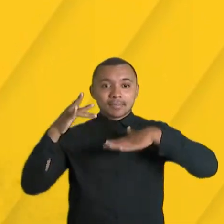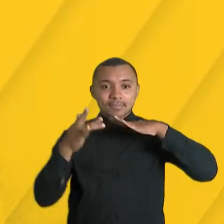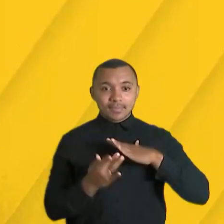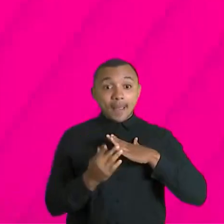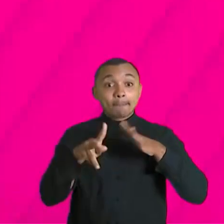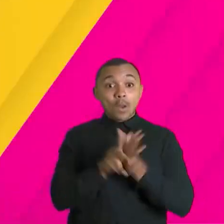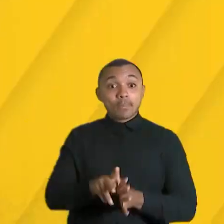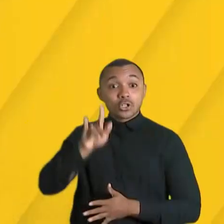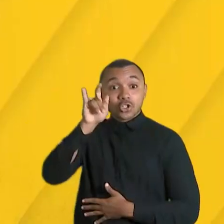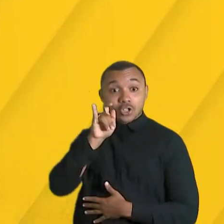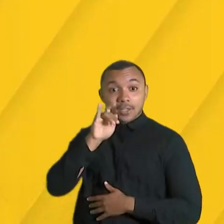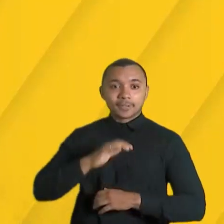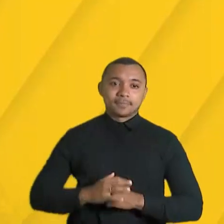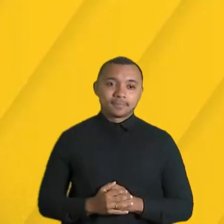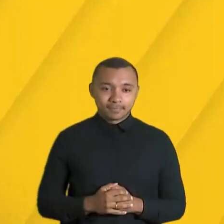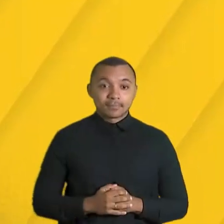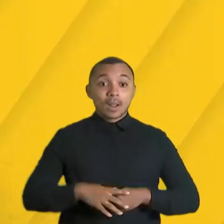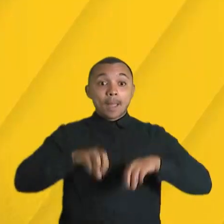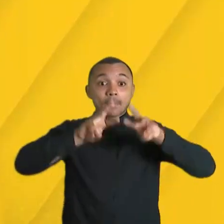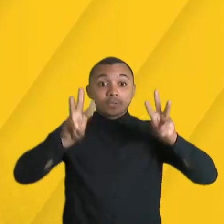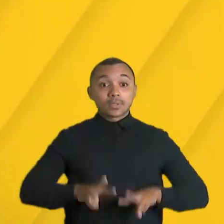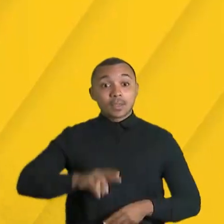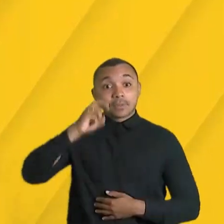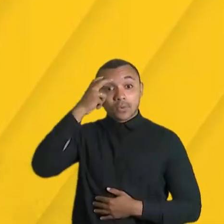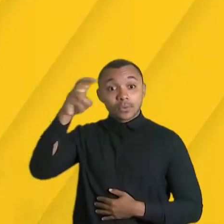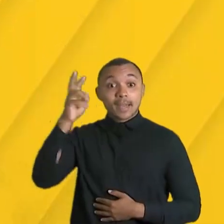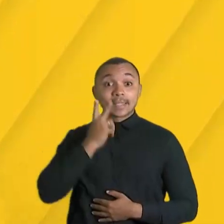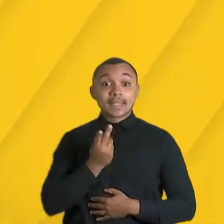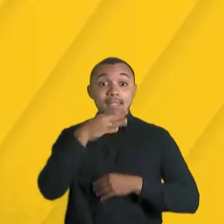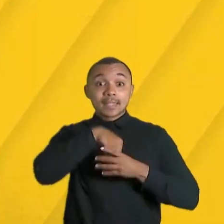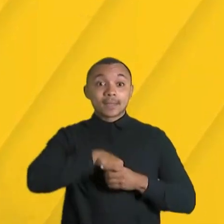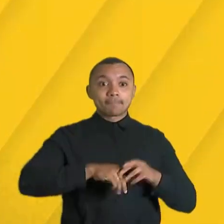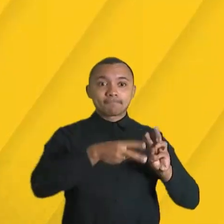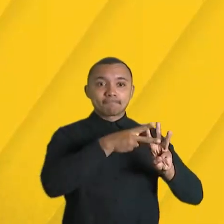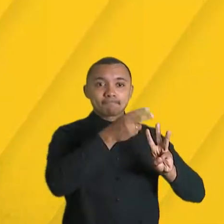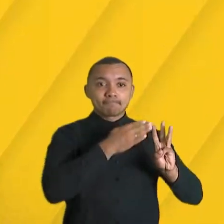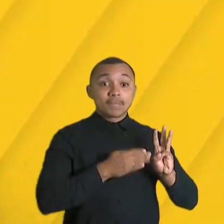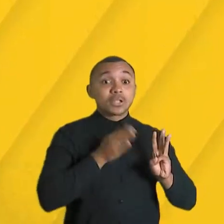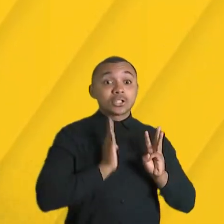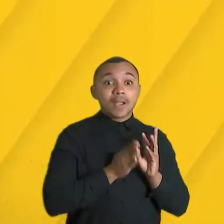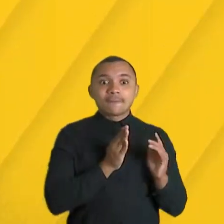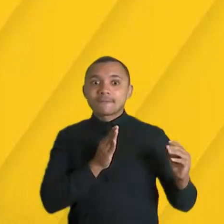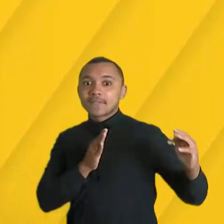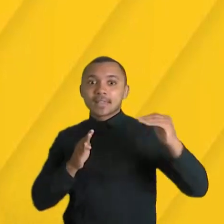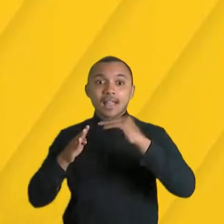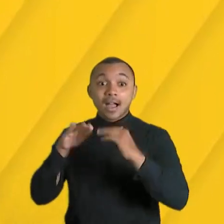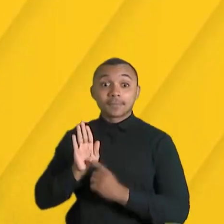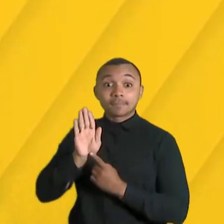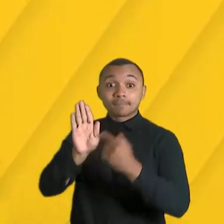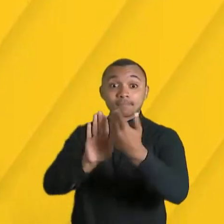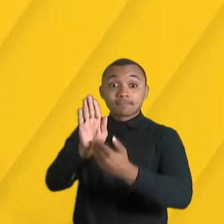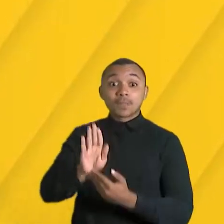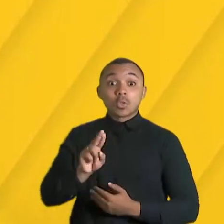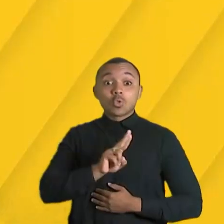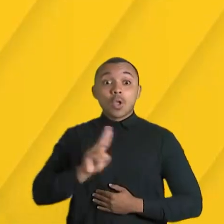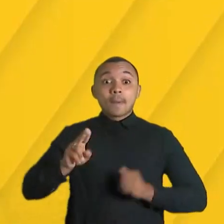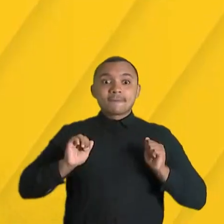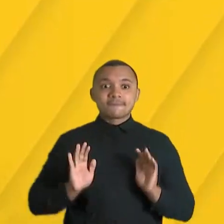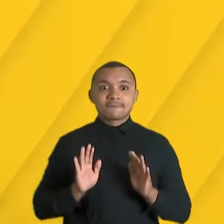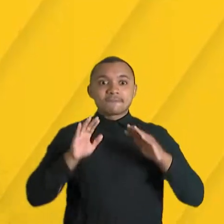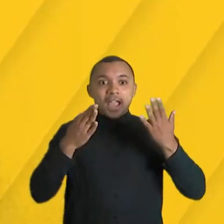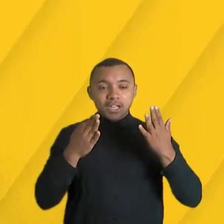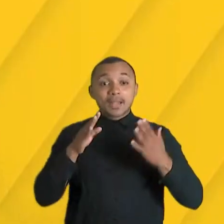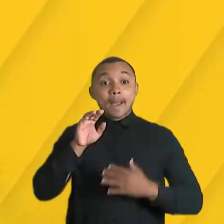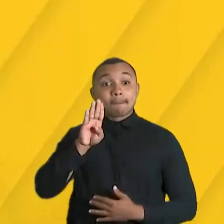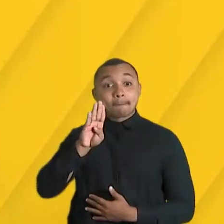Instagram. O Museu da Cultura Cearense, lá no Dragão do Mar, está nos últimos dias com a exposição Festa Baia Gira